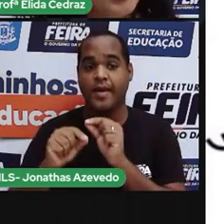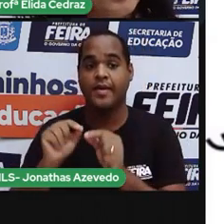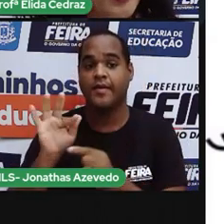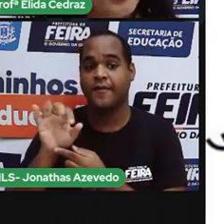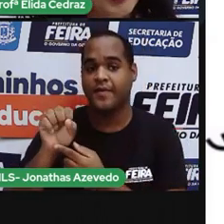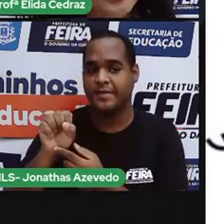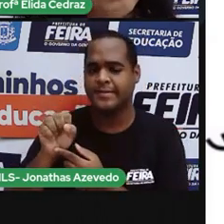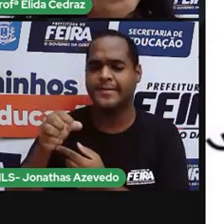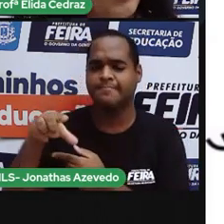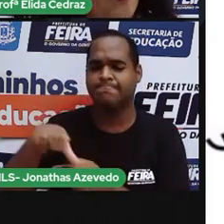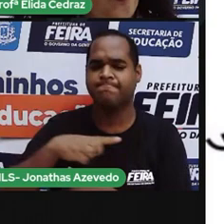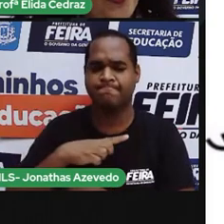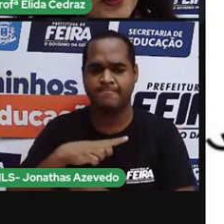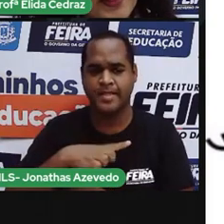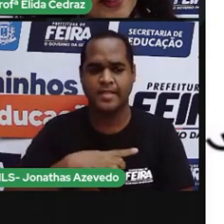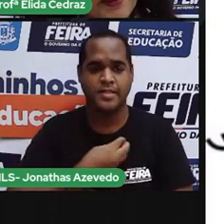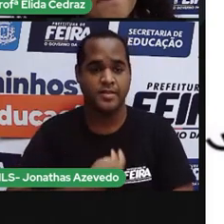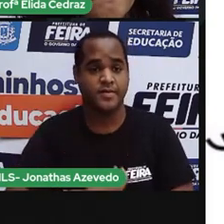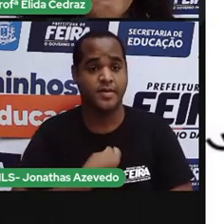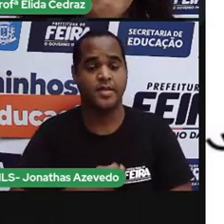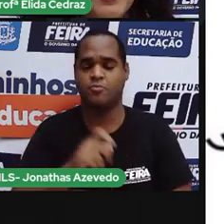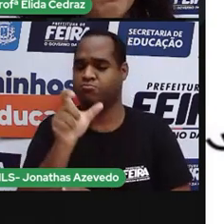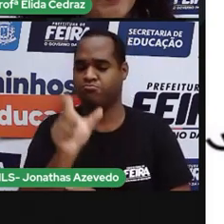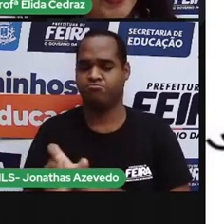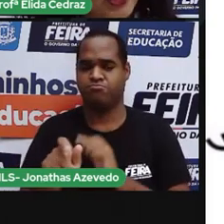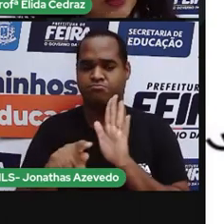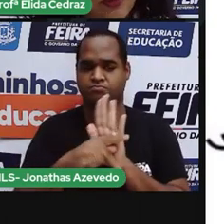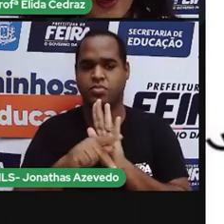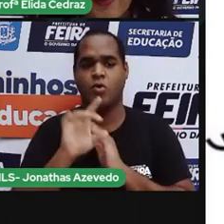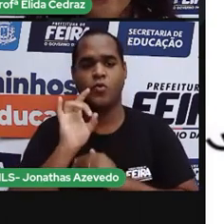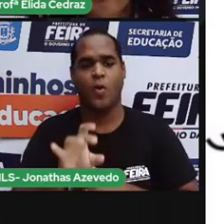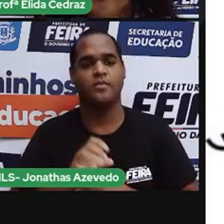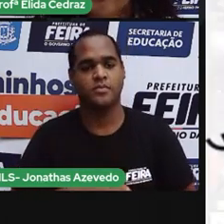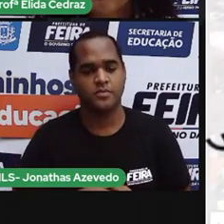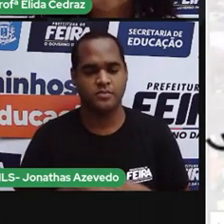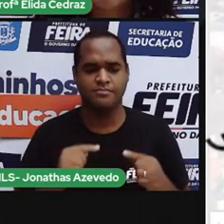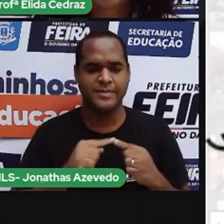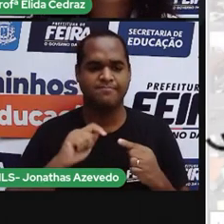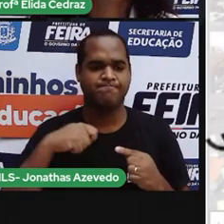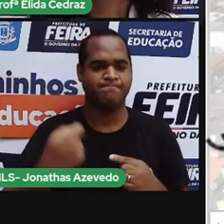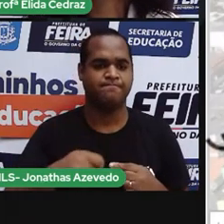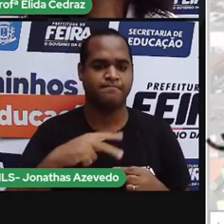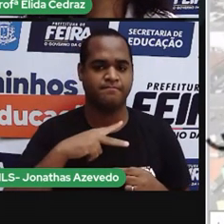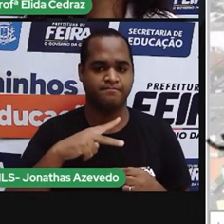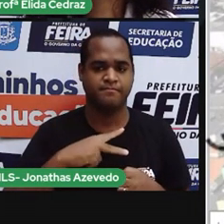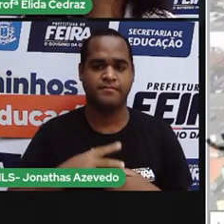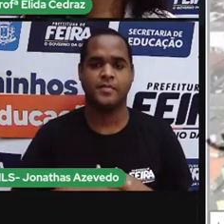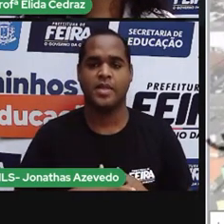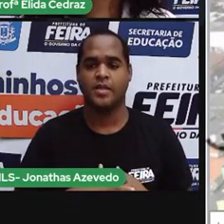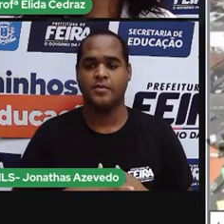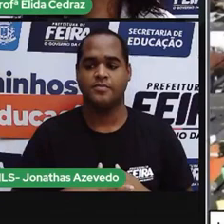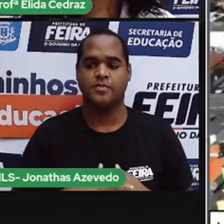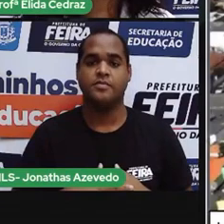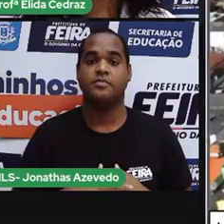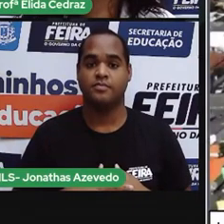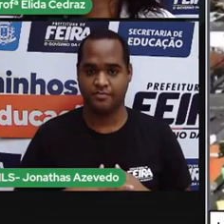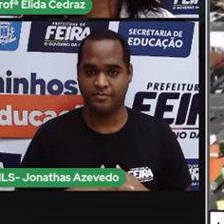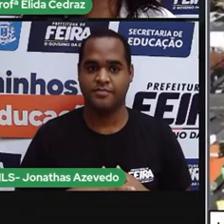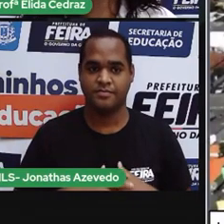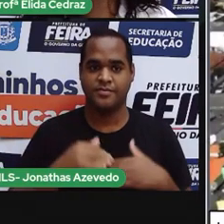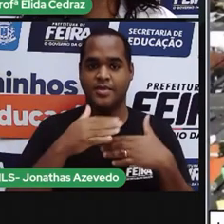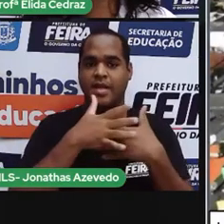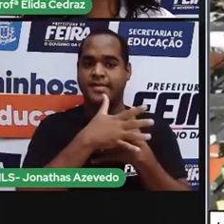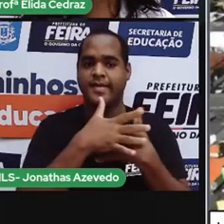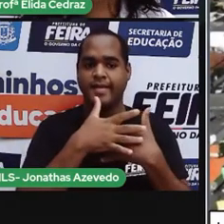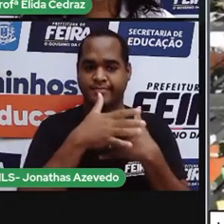identidade única, bem particular. Essa é a nossa cidade